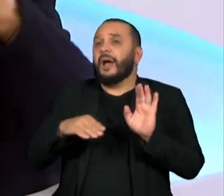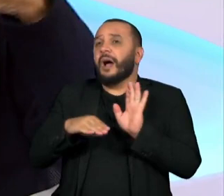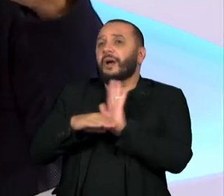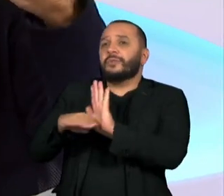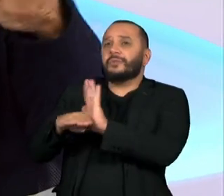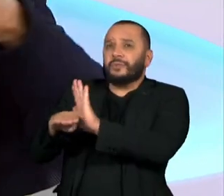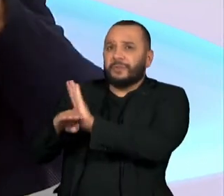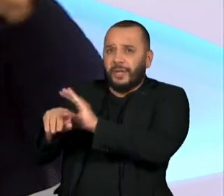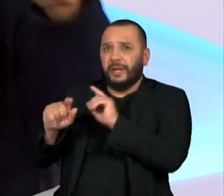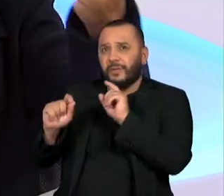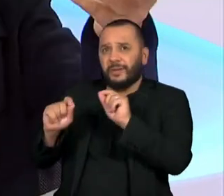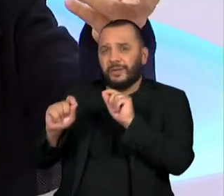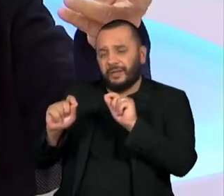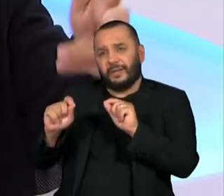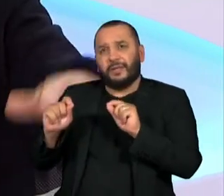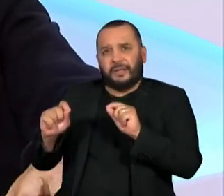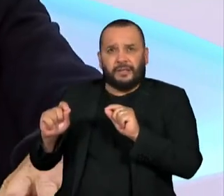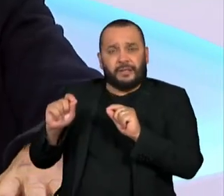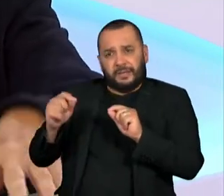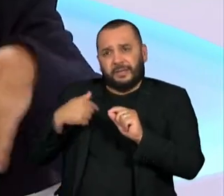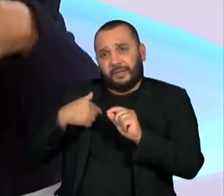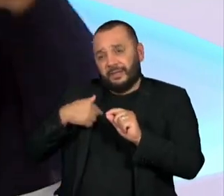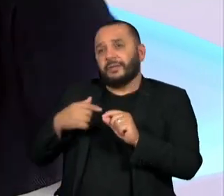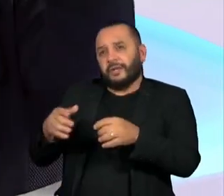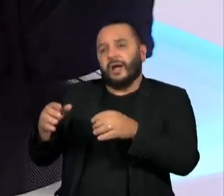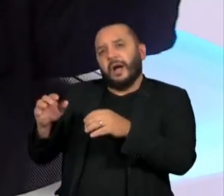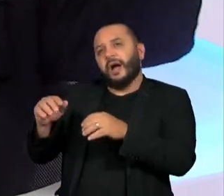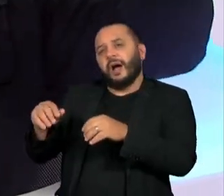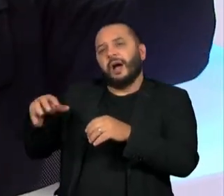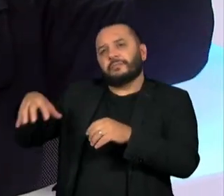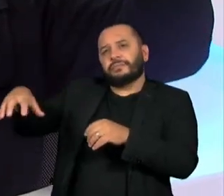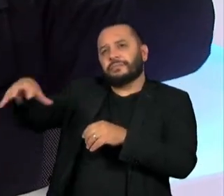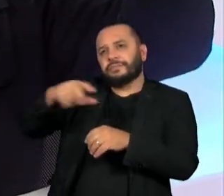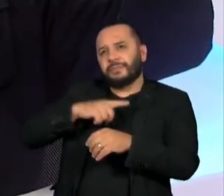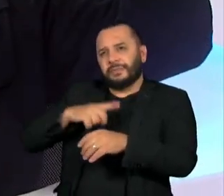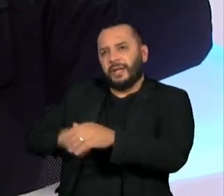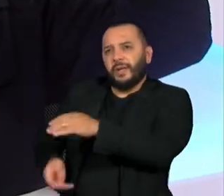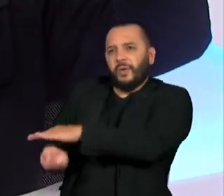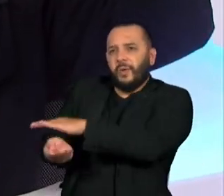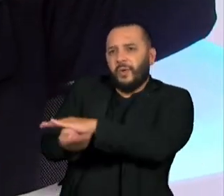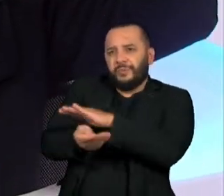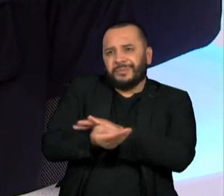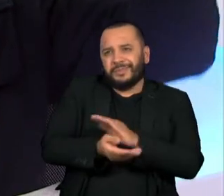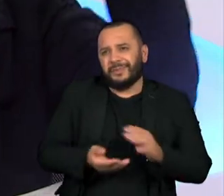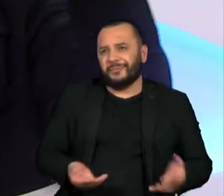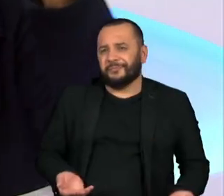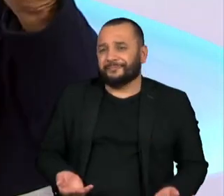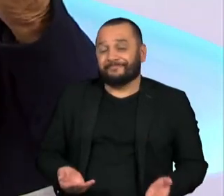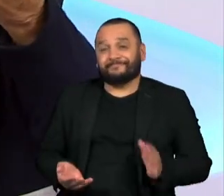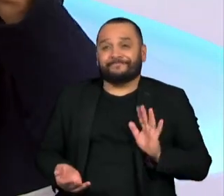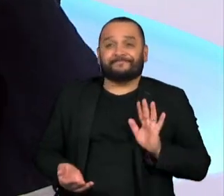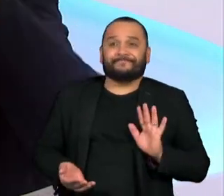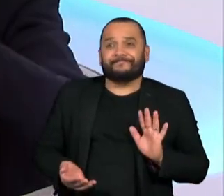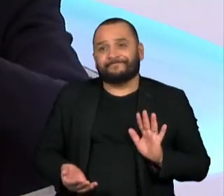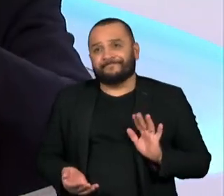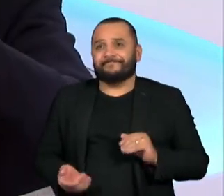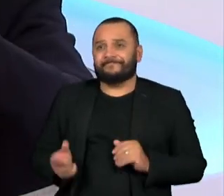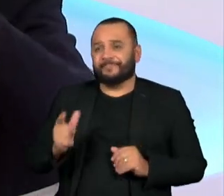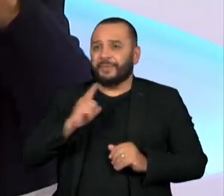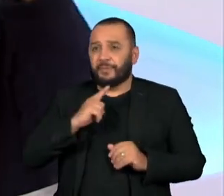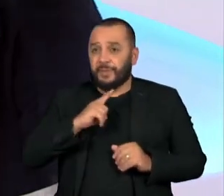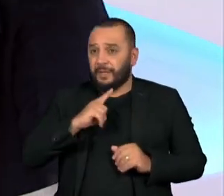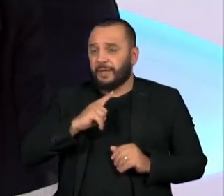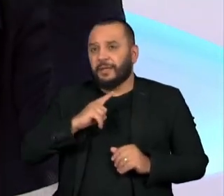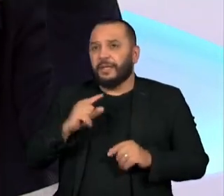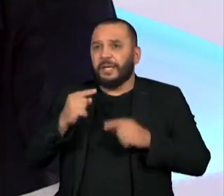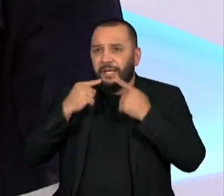muitas vezes foram canalizadas para a corrupção. Há um, digamos, um manancial crítico a respeito